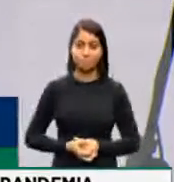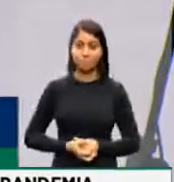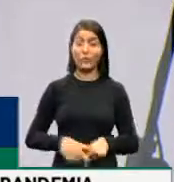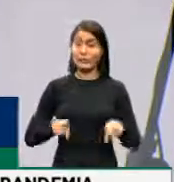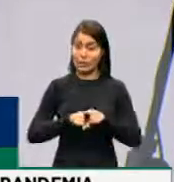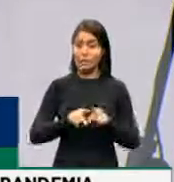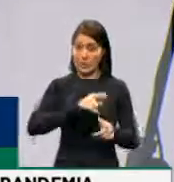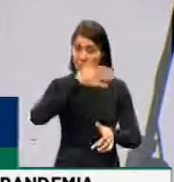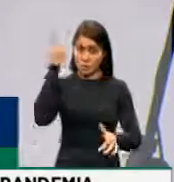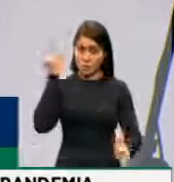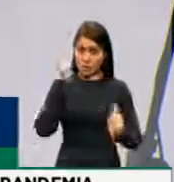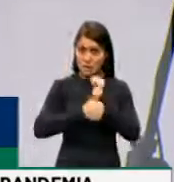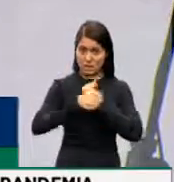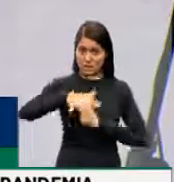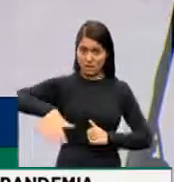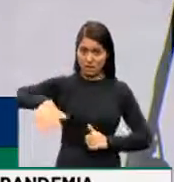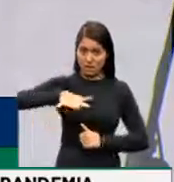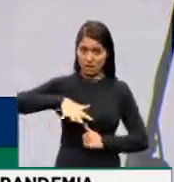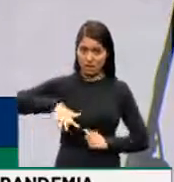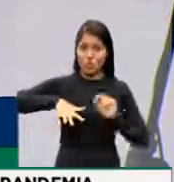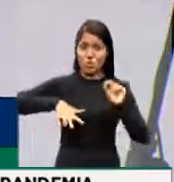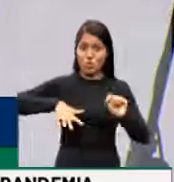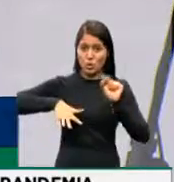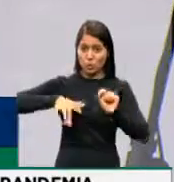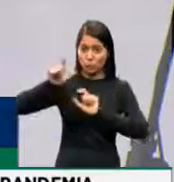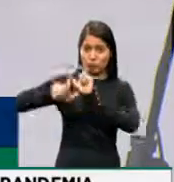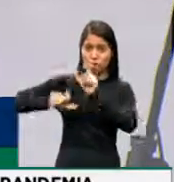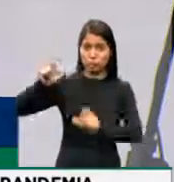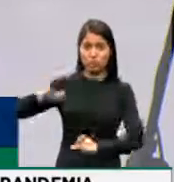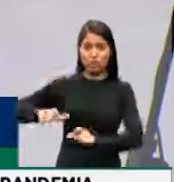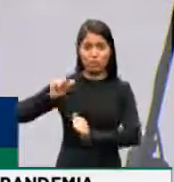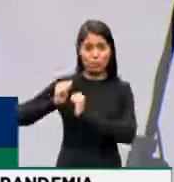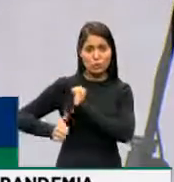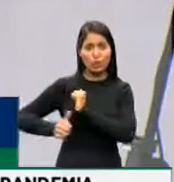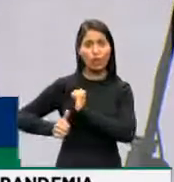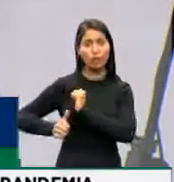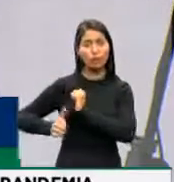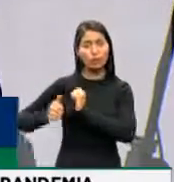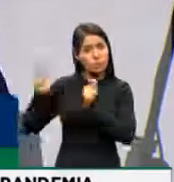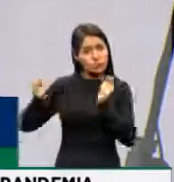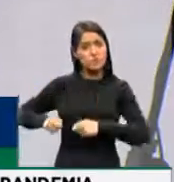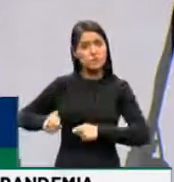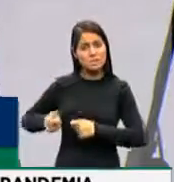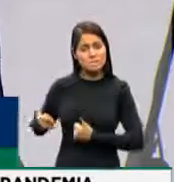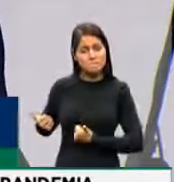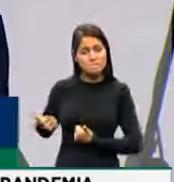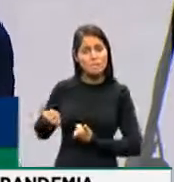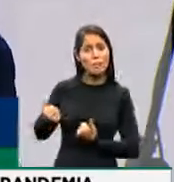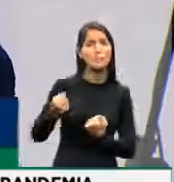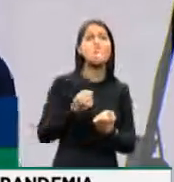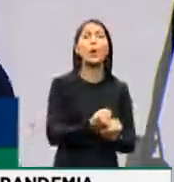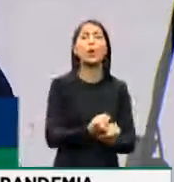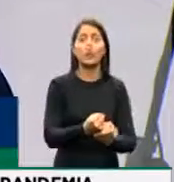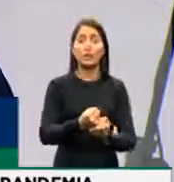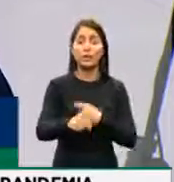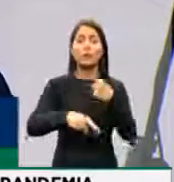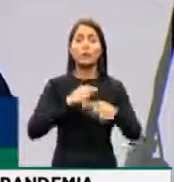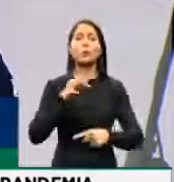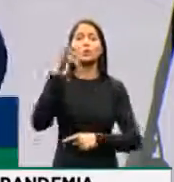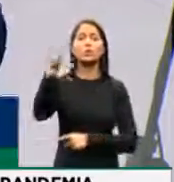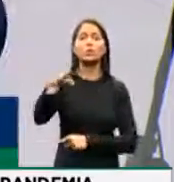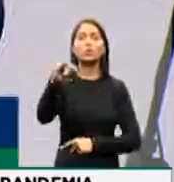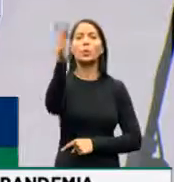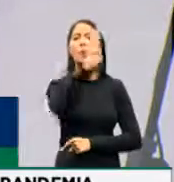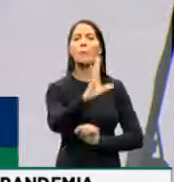atletas aqui que podem trazer muitos recursos e podem ser a vitrine, serão a vitrine do nosso país.